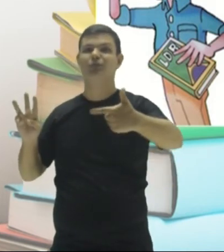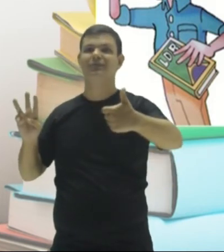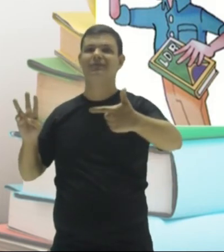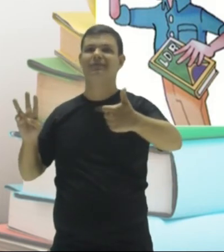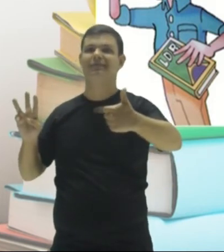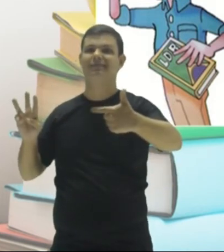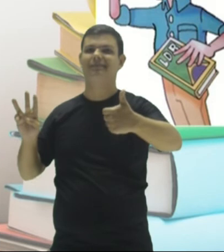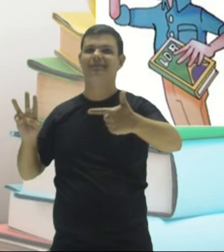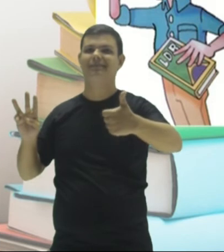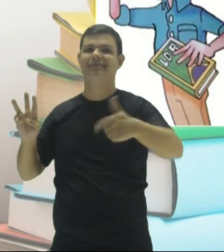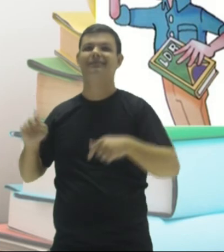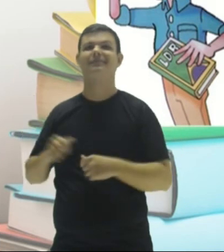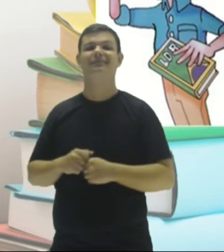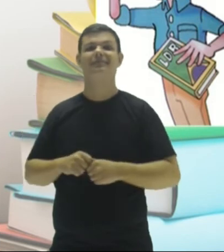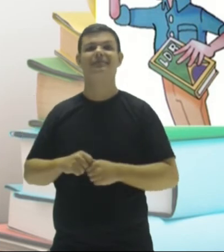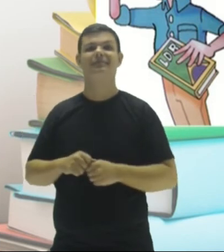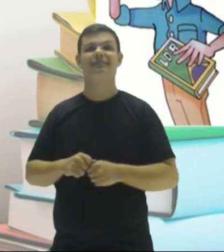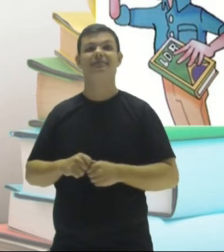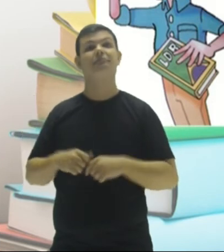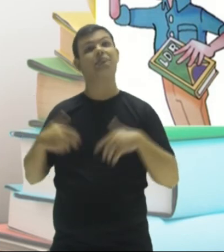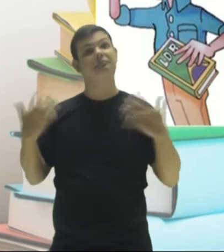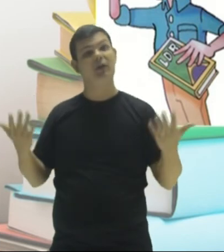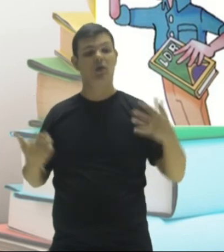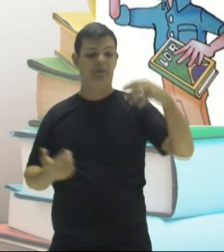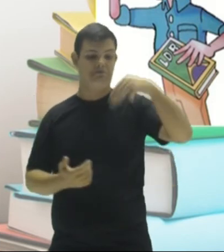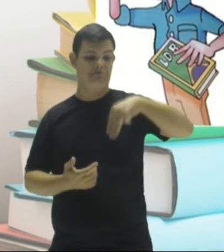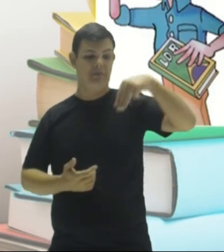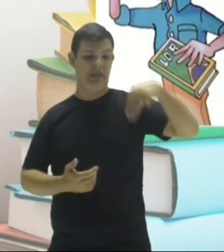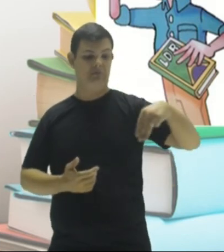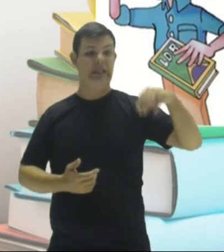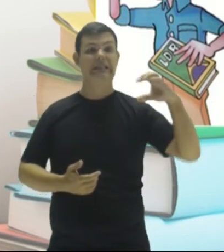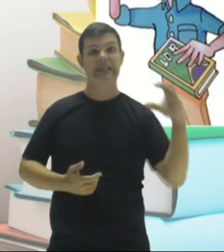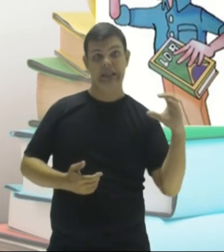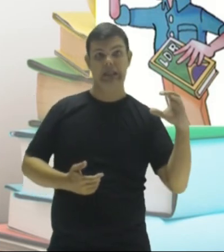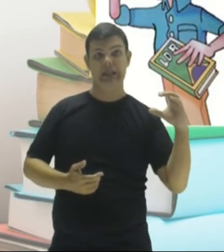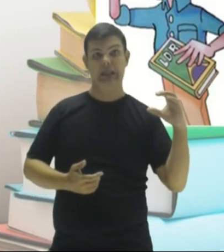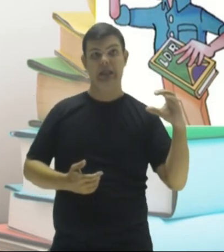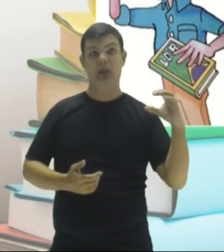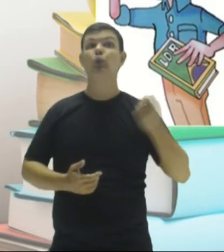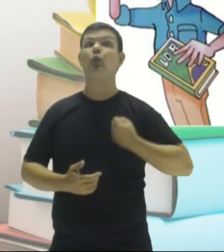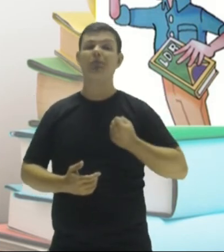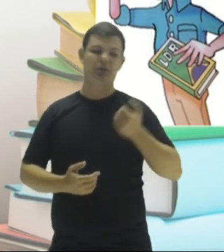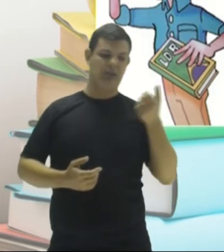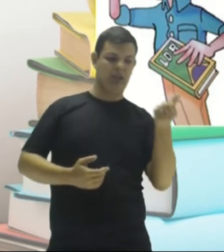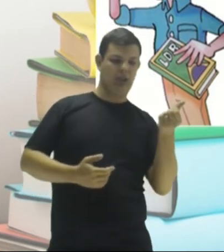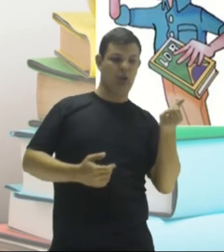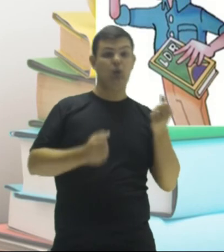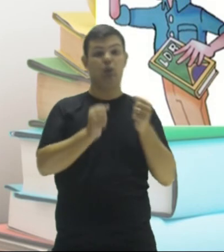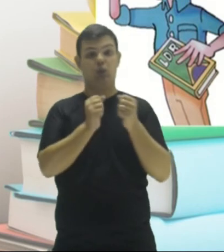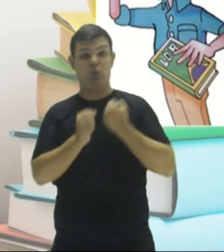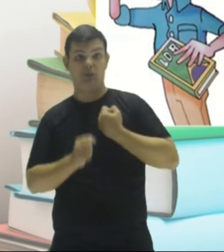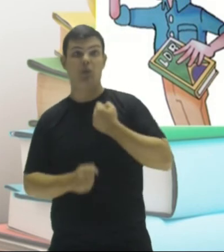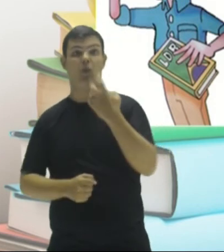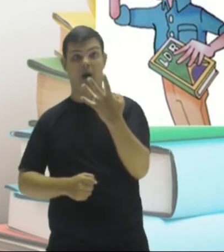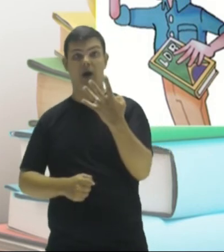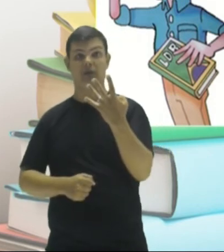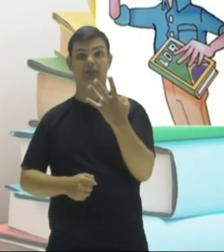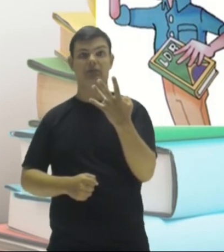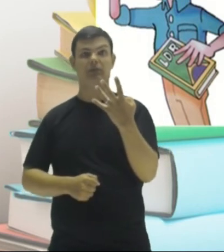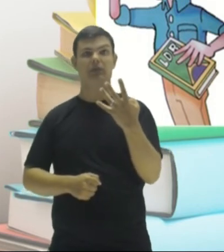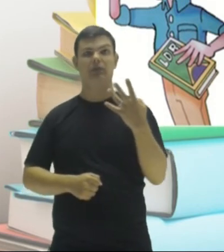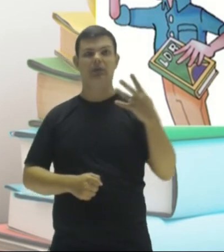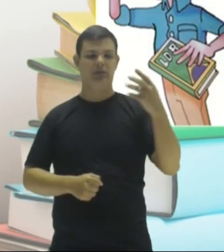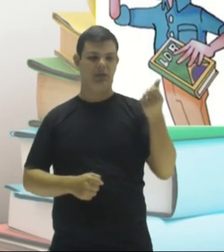Doze, pessoal. Então, o menor múltiplo comum de seis e quatro, que tá aqui,